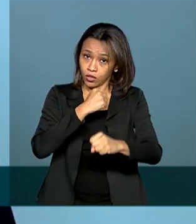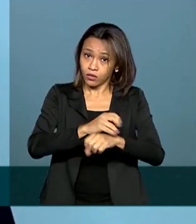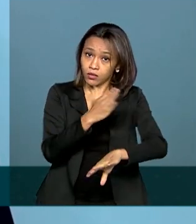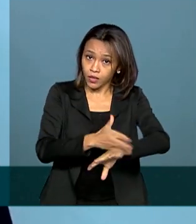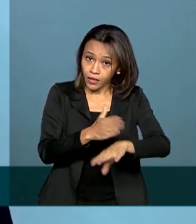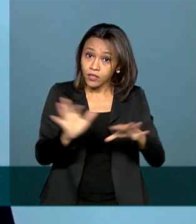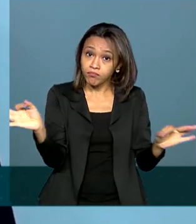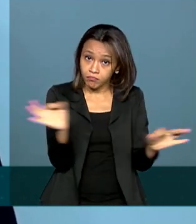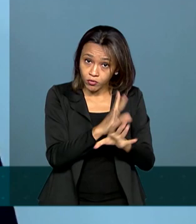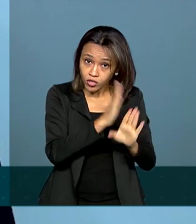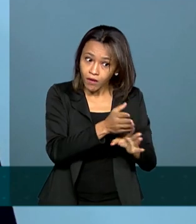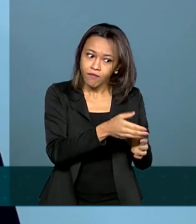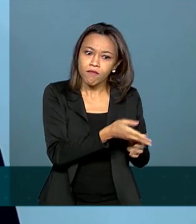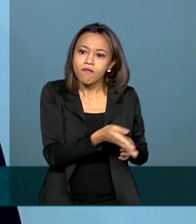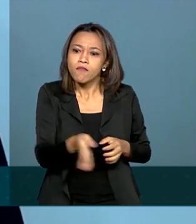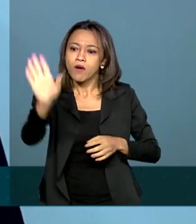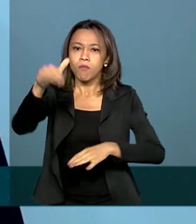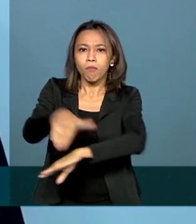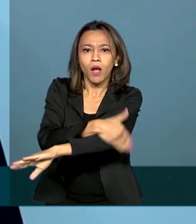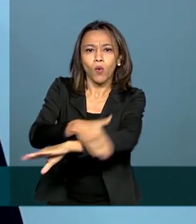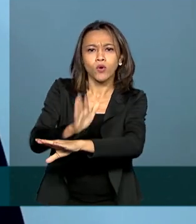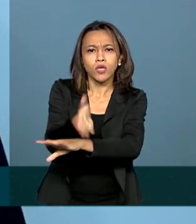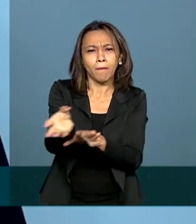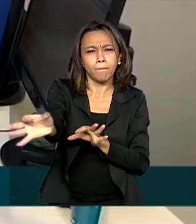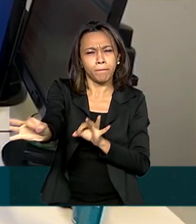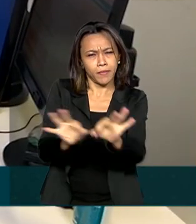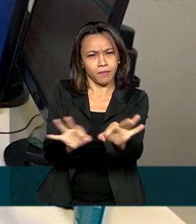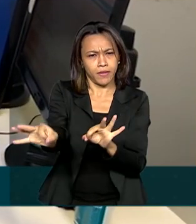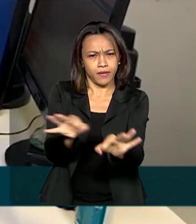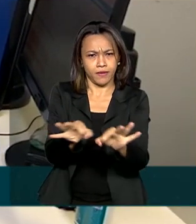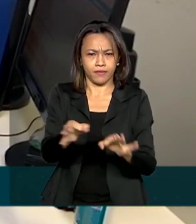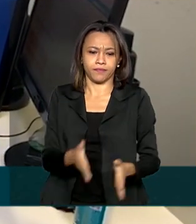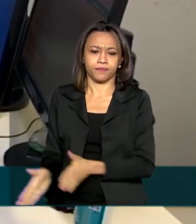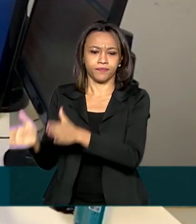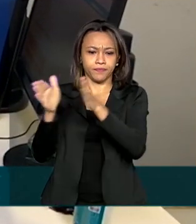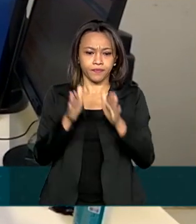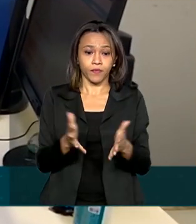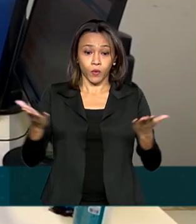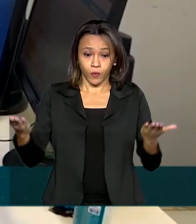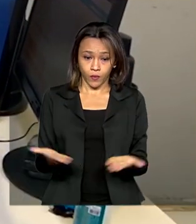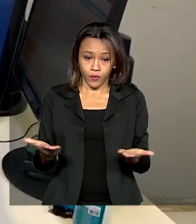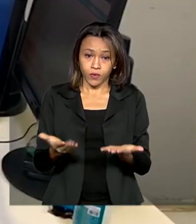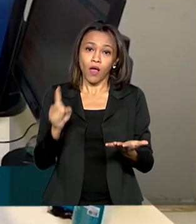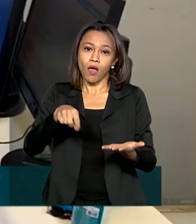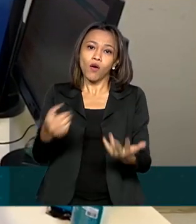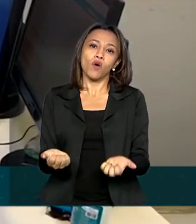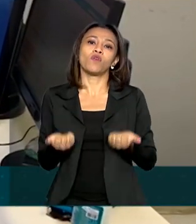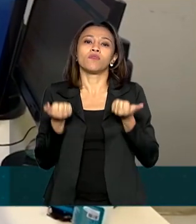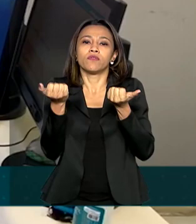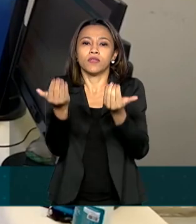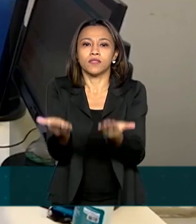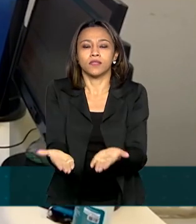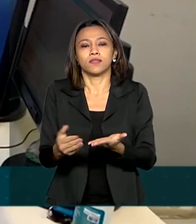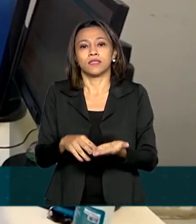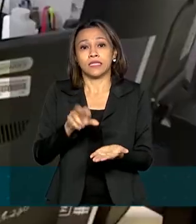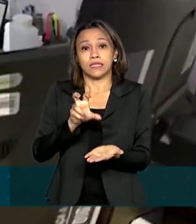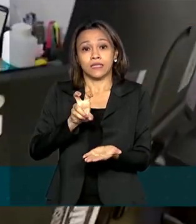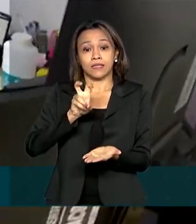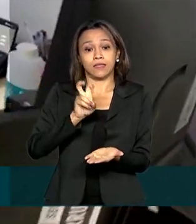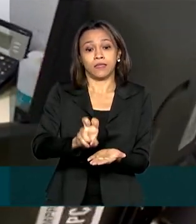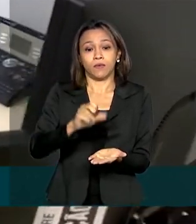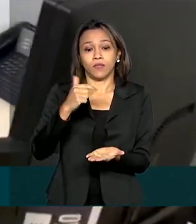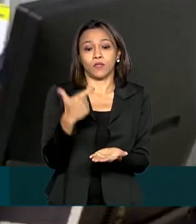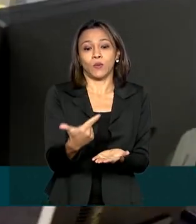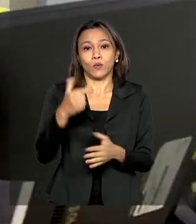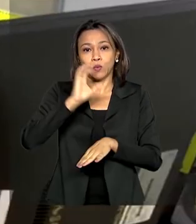certamente muito mais preparados e fazendo um trabalho ainda mais eficiente. Atualmente, são oferecidos 52 cursos